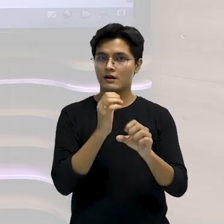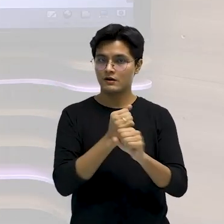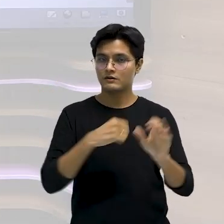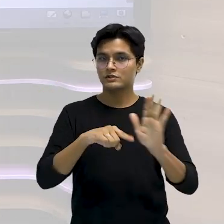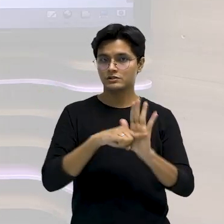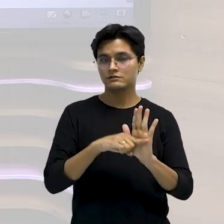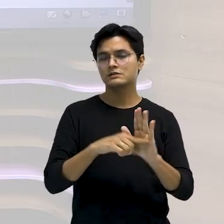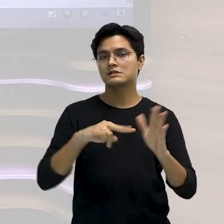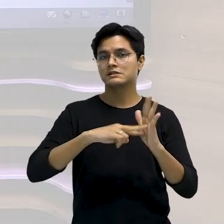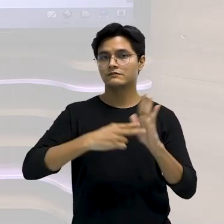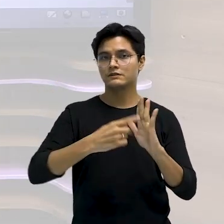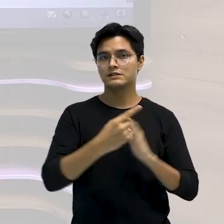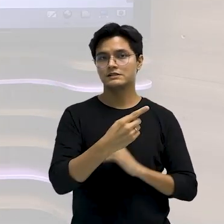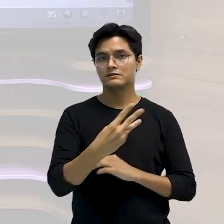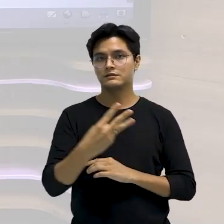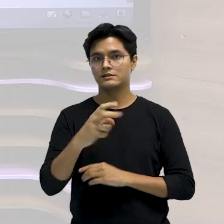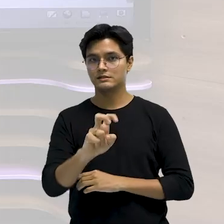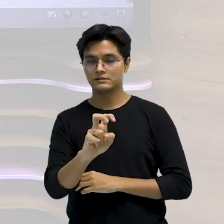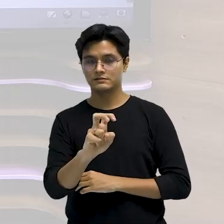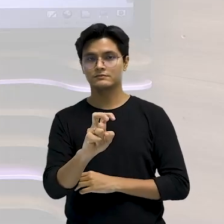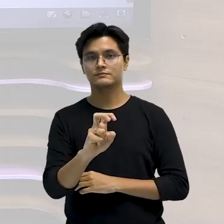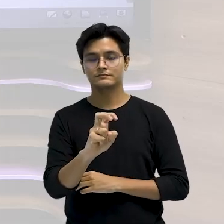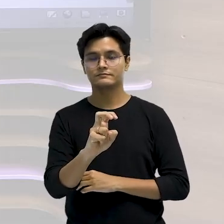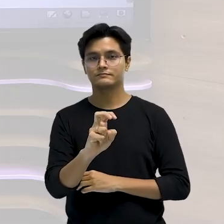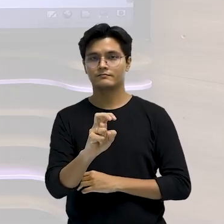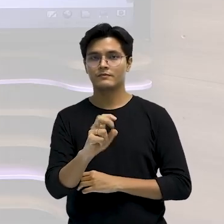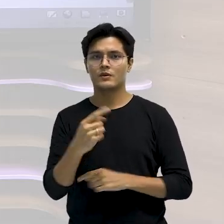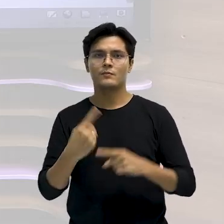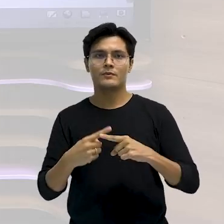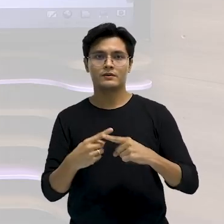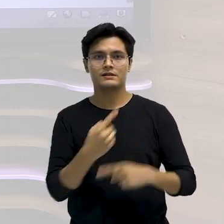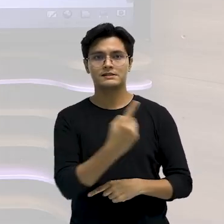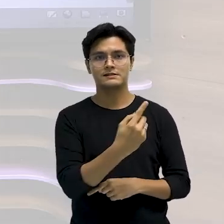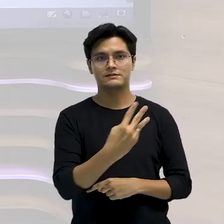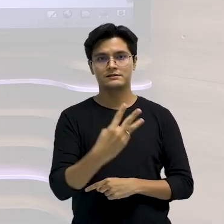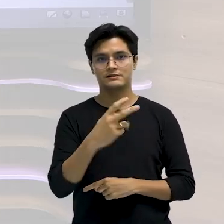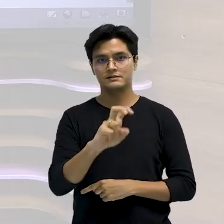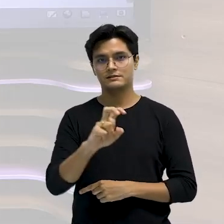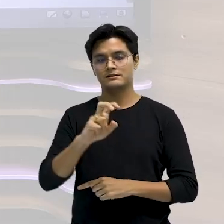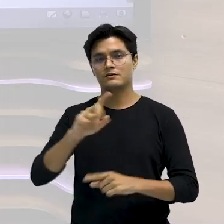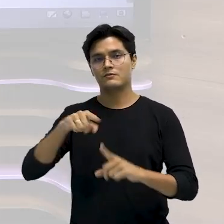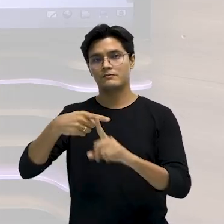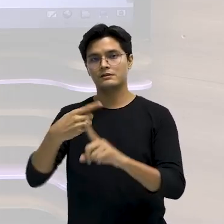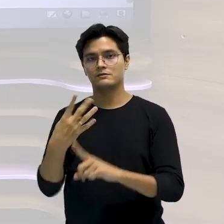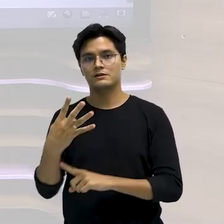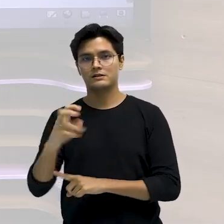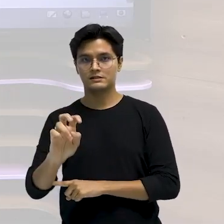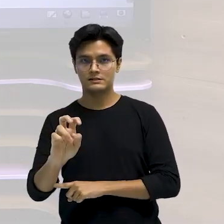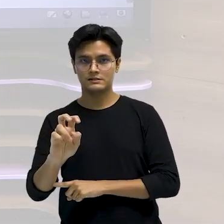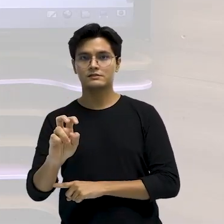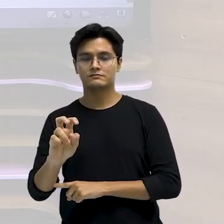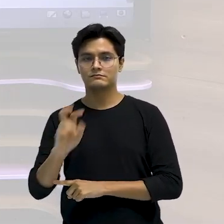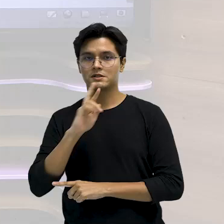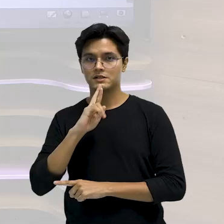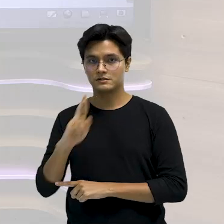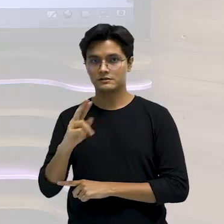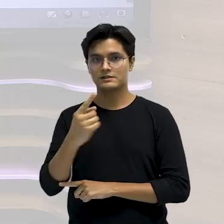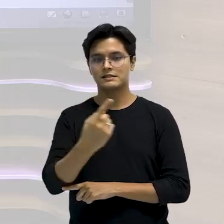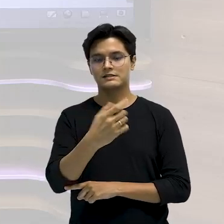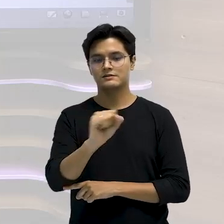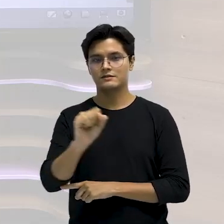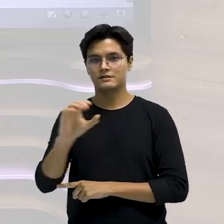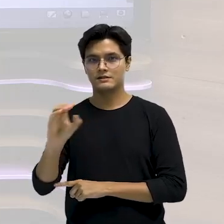135 graus, tá? Porque quando eu somar 135 com mais 45, eu vou ter justamente os 180